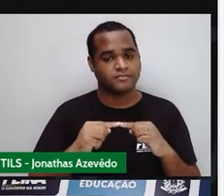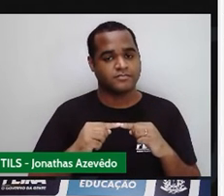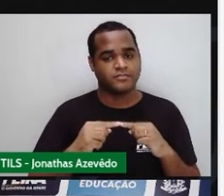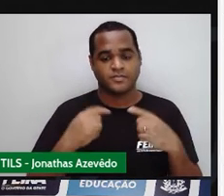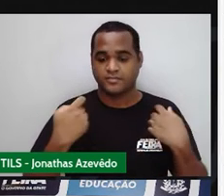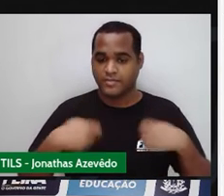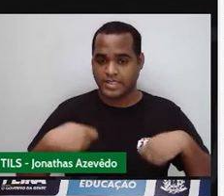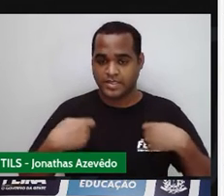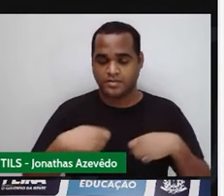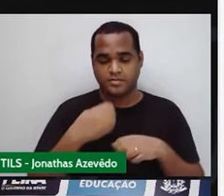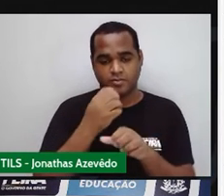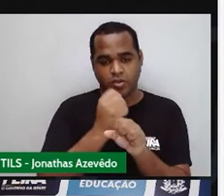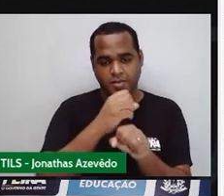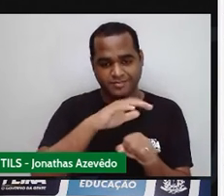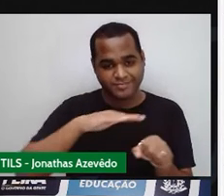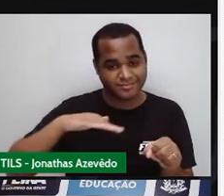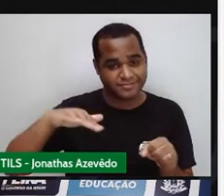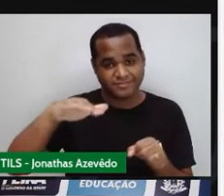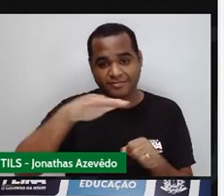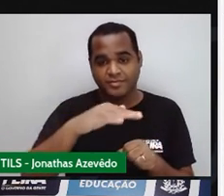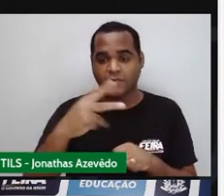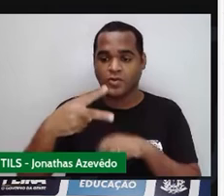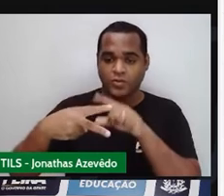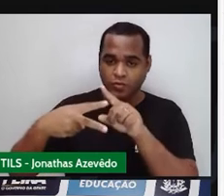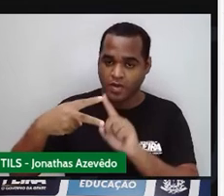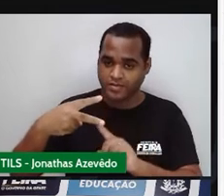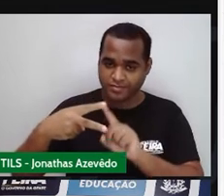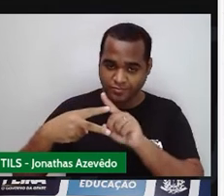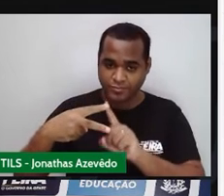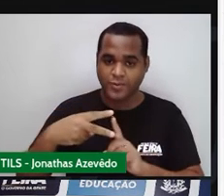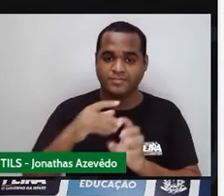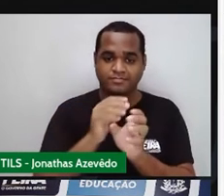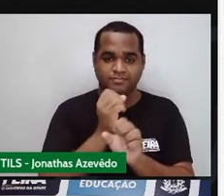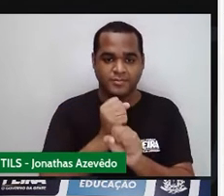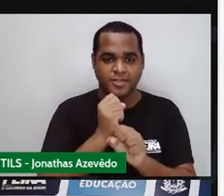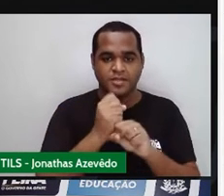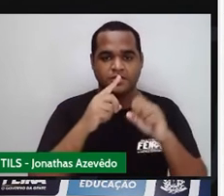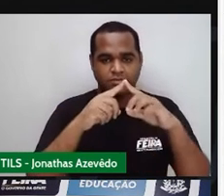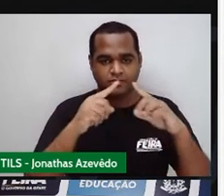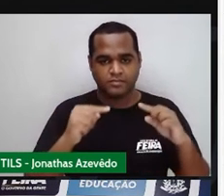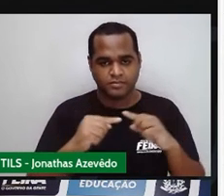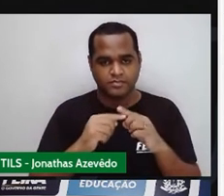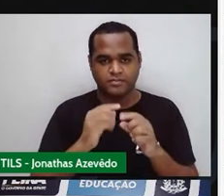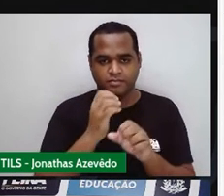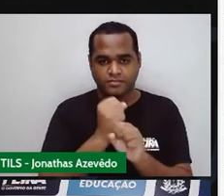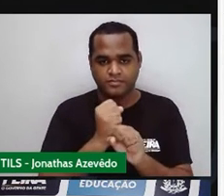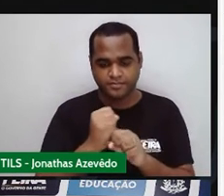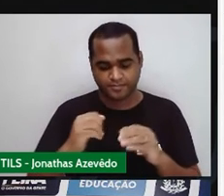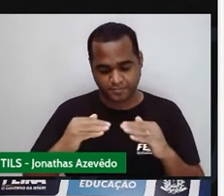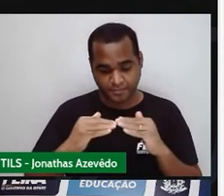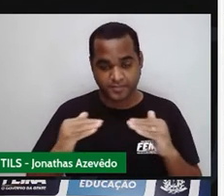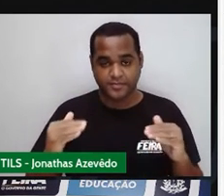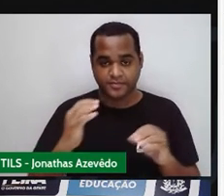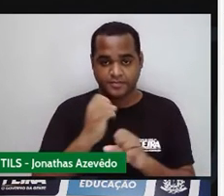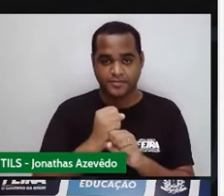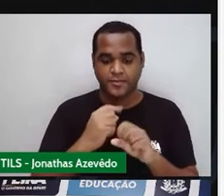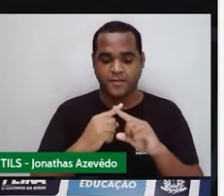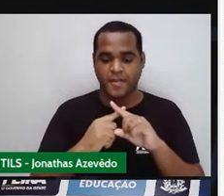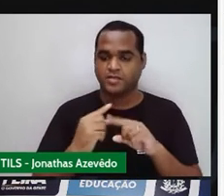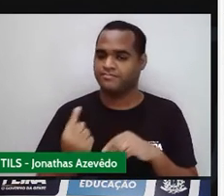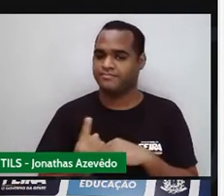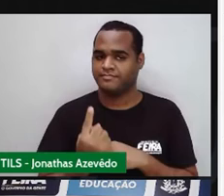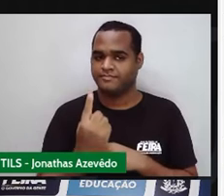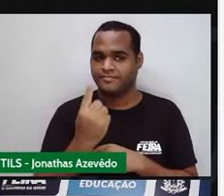tem que calcular a área dos dois triângulos, tá? Multiplicando a medida da base pela altura.